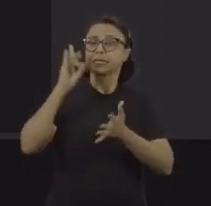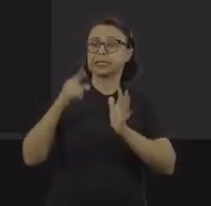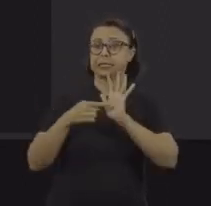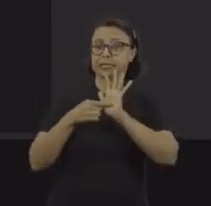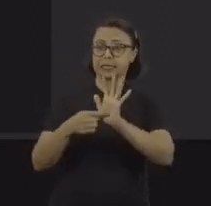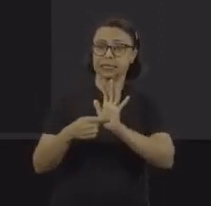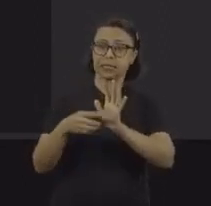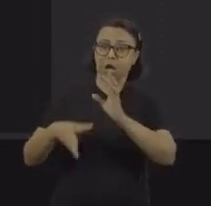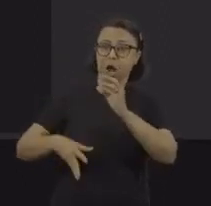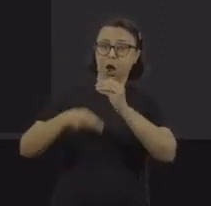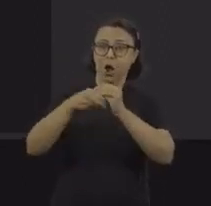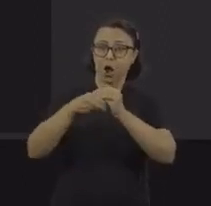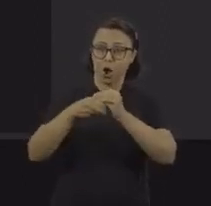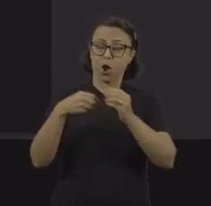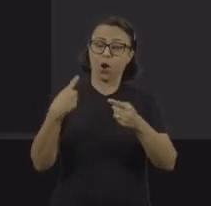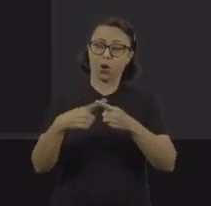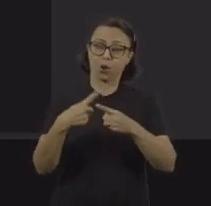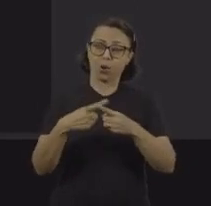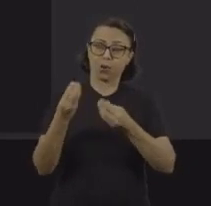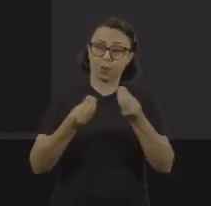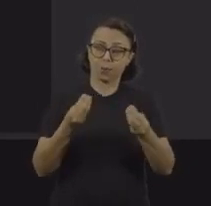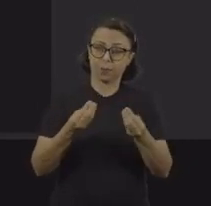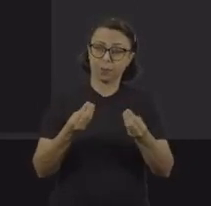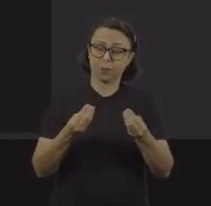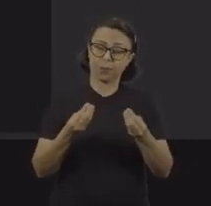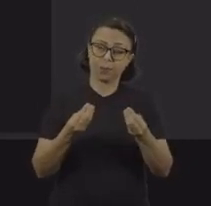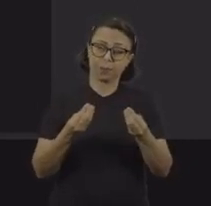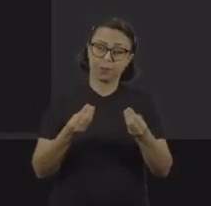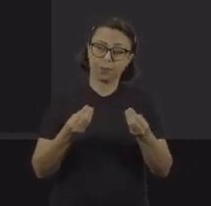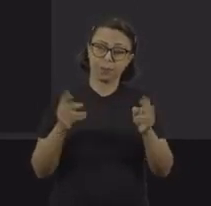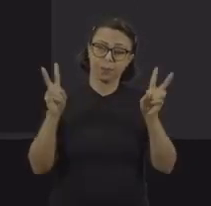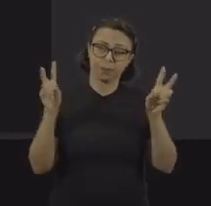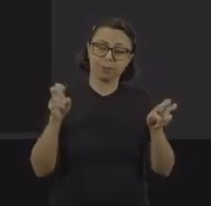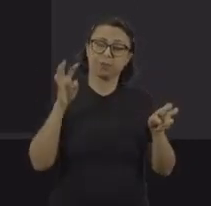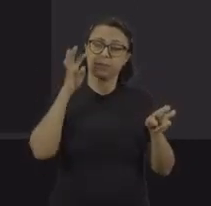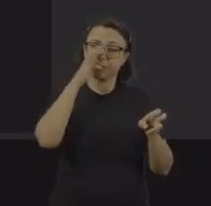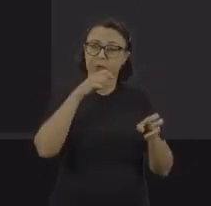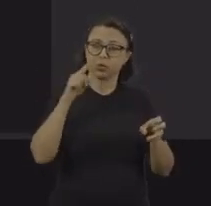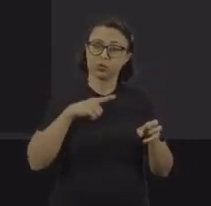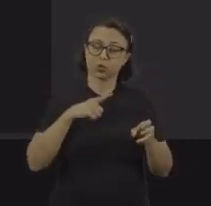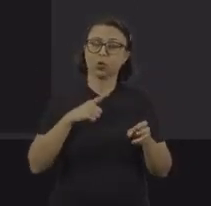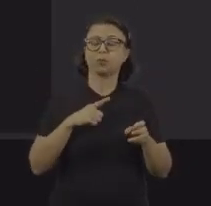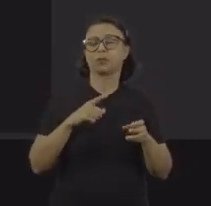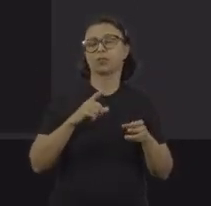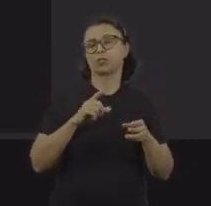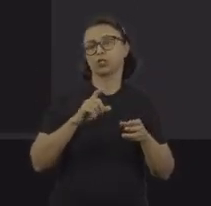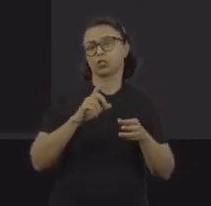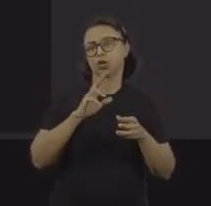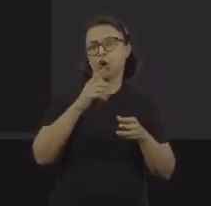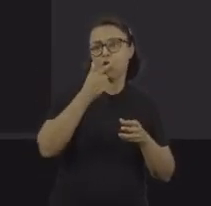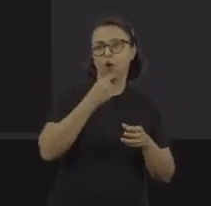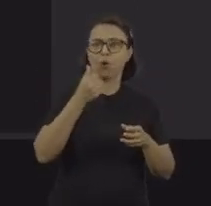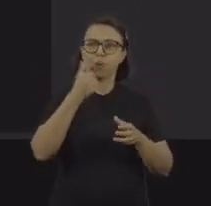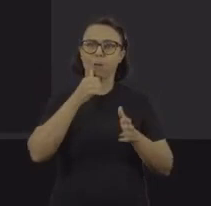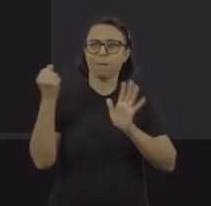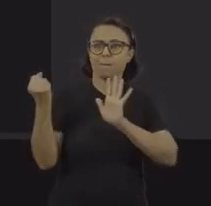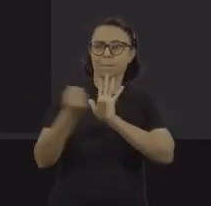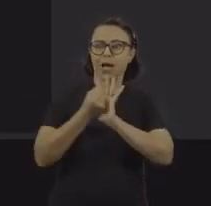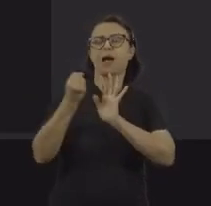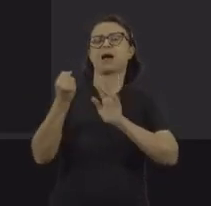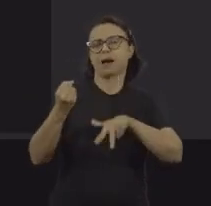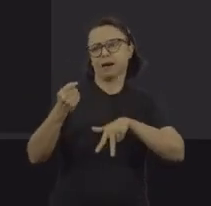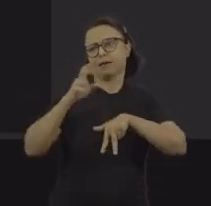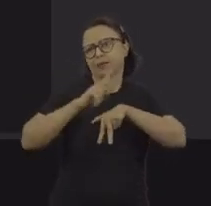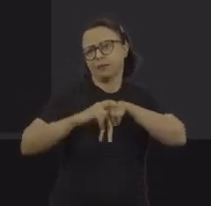e aí eu convido vocês a entrarem depois no site da Repórter Brasil, a gente lançou um estudo muito recente sobre gênero e trabalho escravo, destacando a questão da invisibilidade